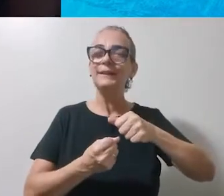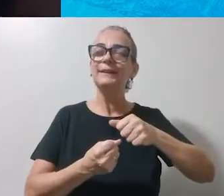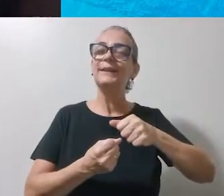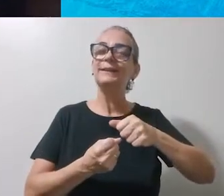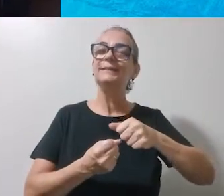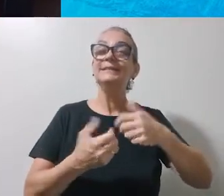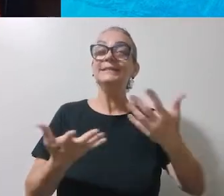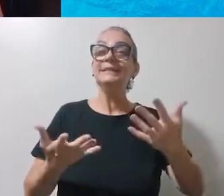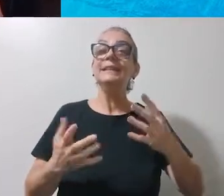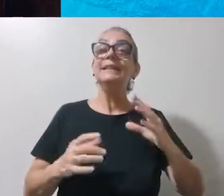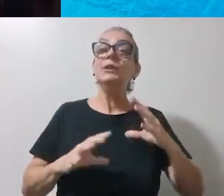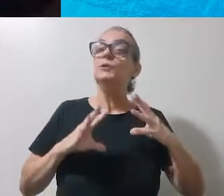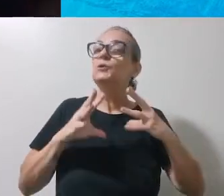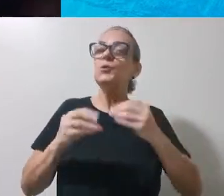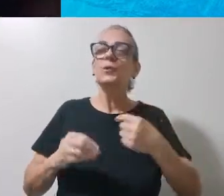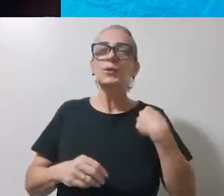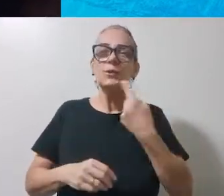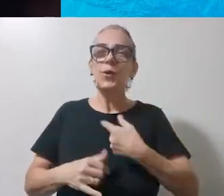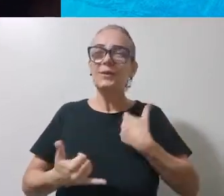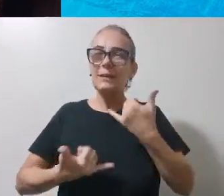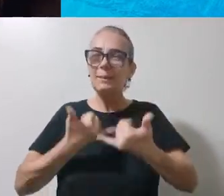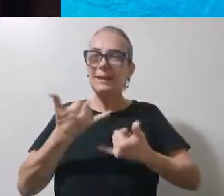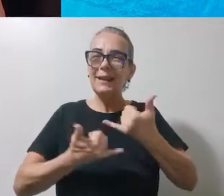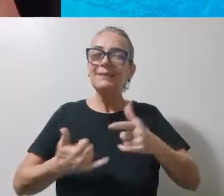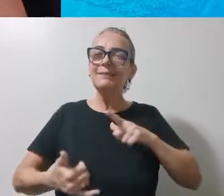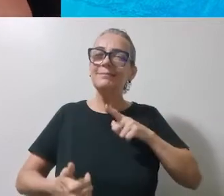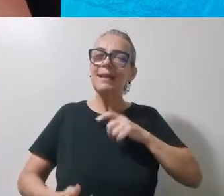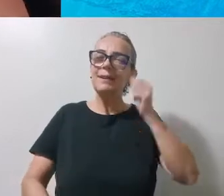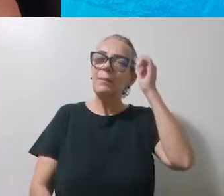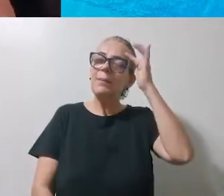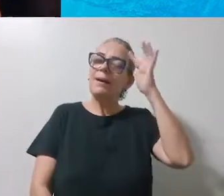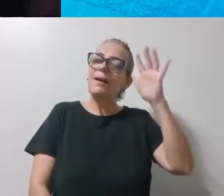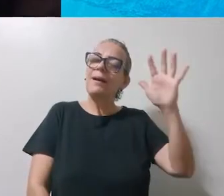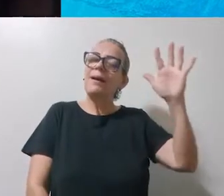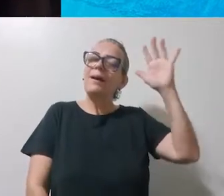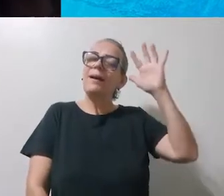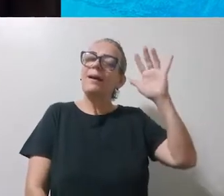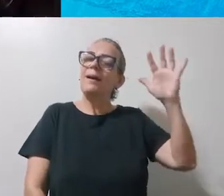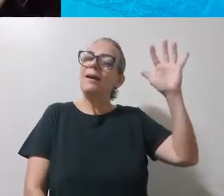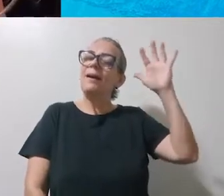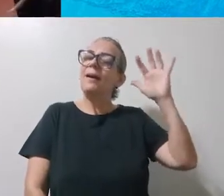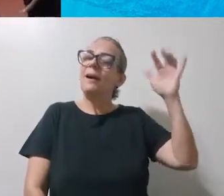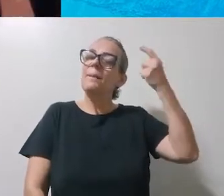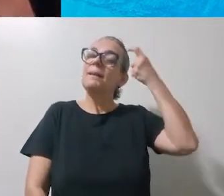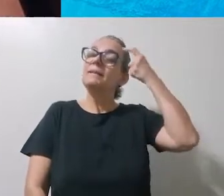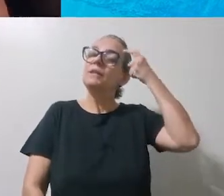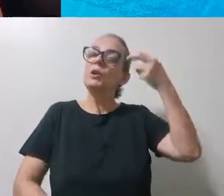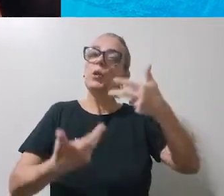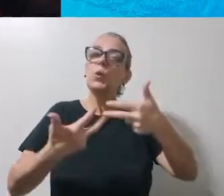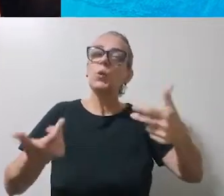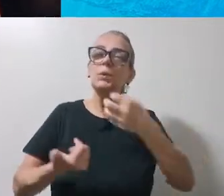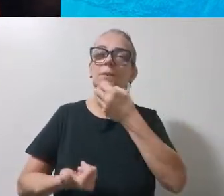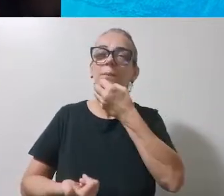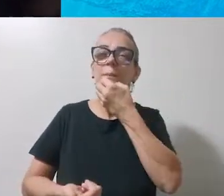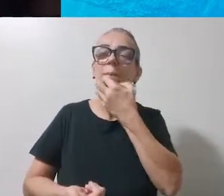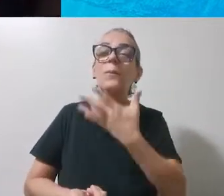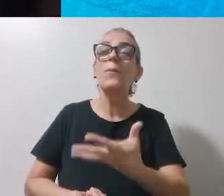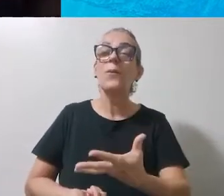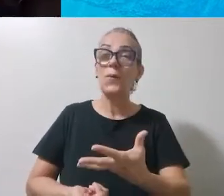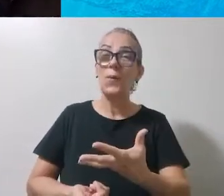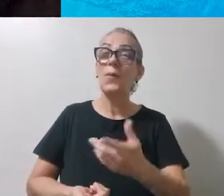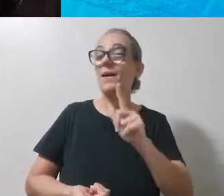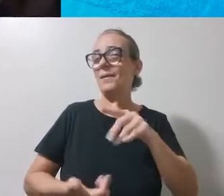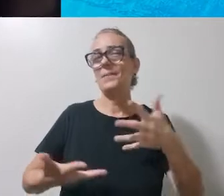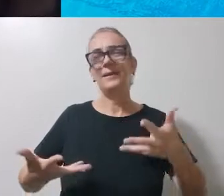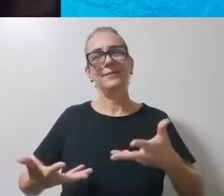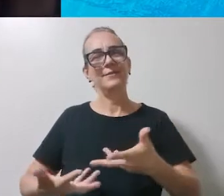Todas as nossas brincadeiras que usam a imaginação sempre pensando em coisas boas, né? É